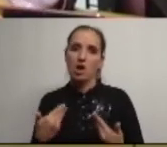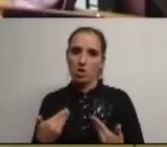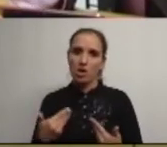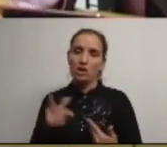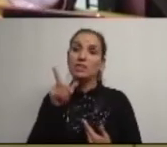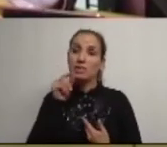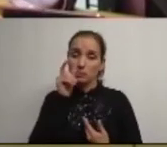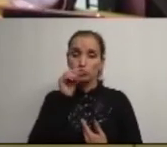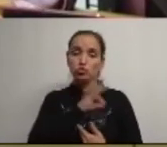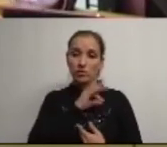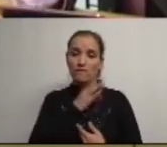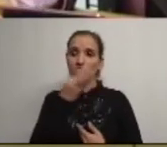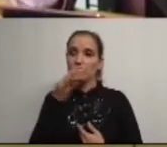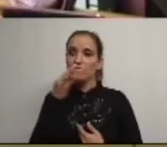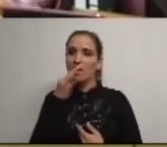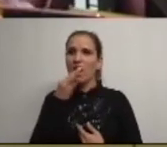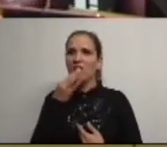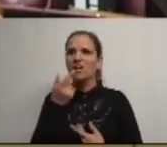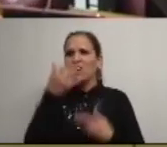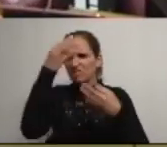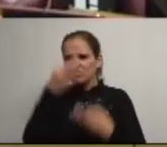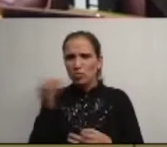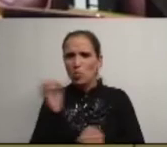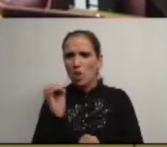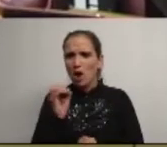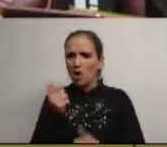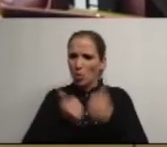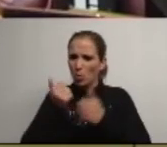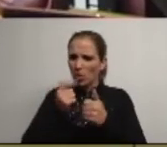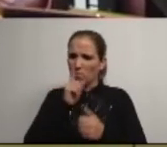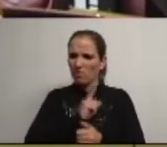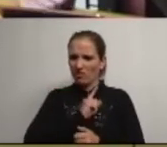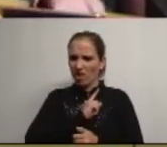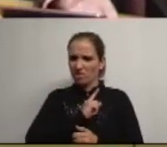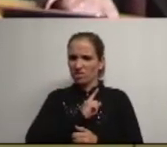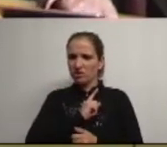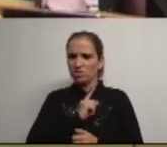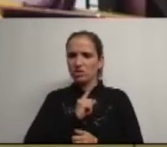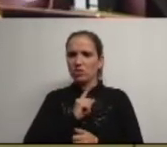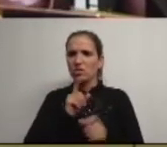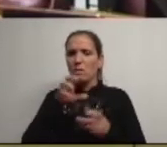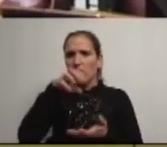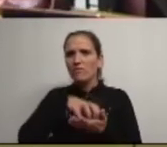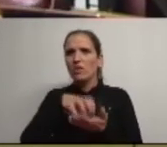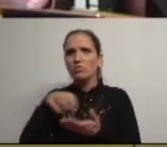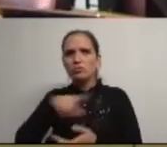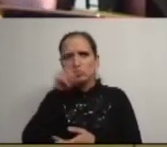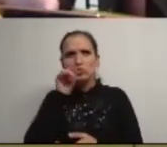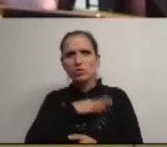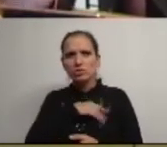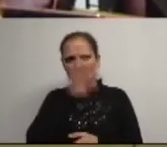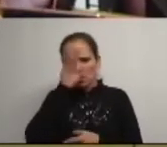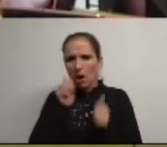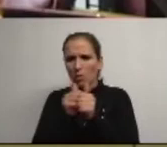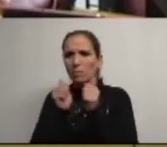também o senhor fala aqui de zonestidade de ir concorrer com os privados na oferta de pavilhões O senhor sabe acompanha